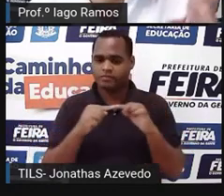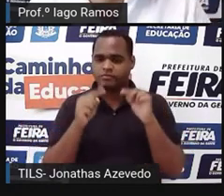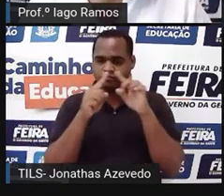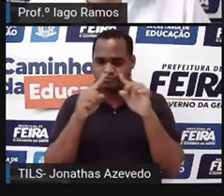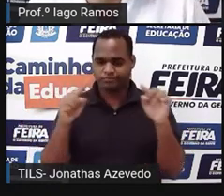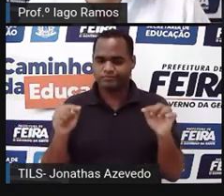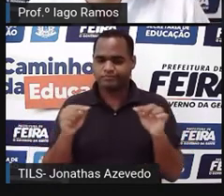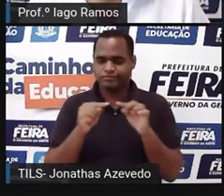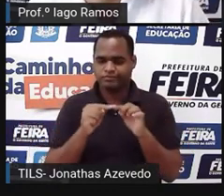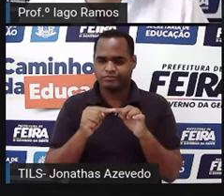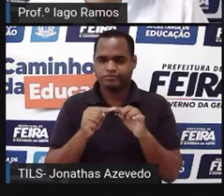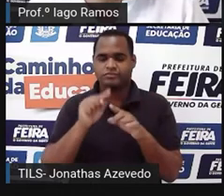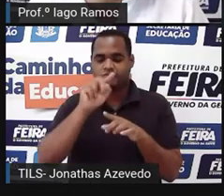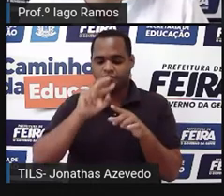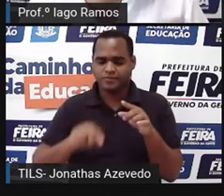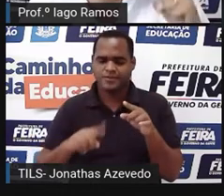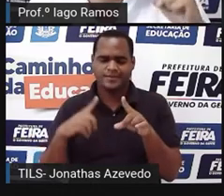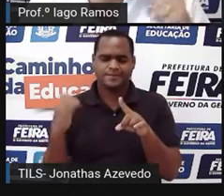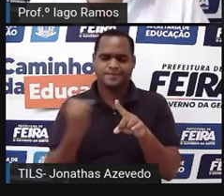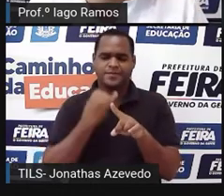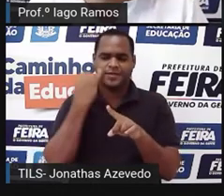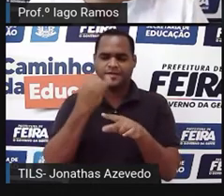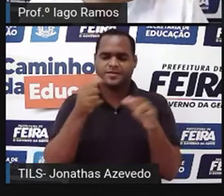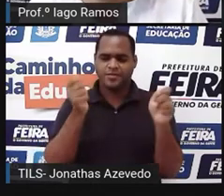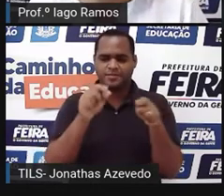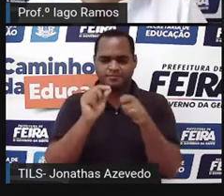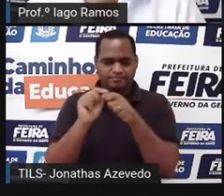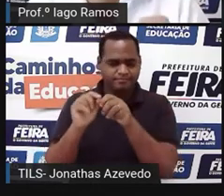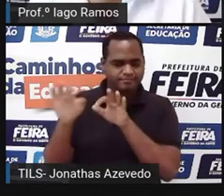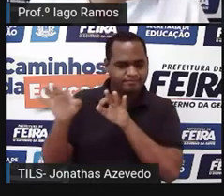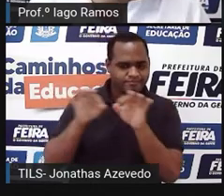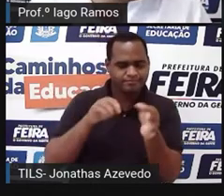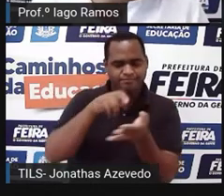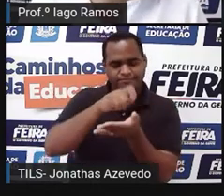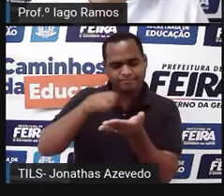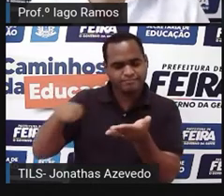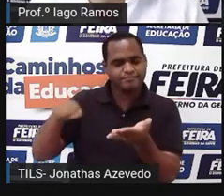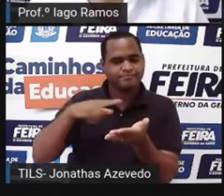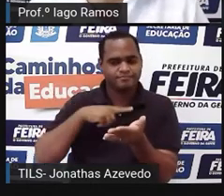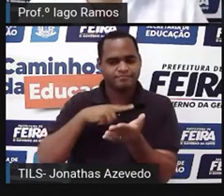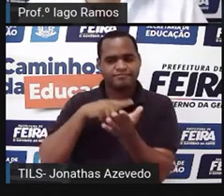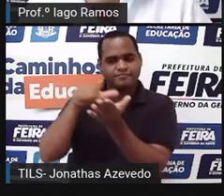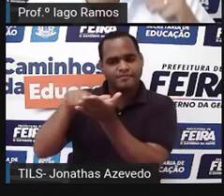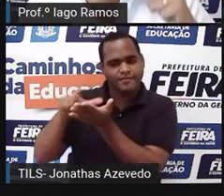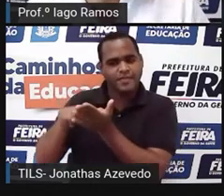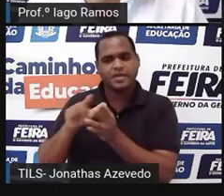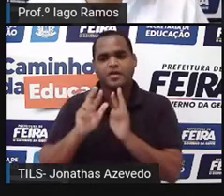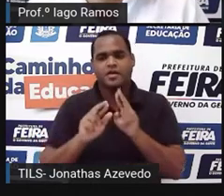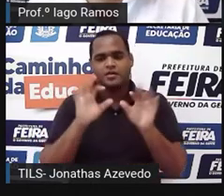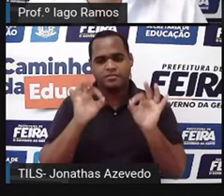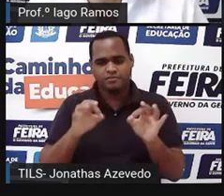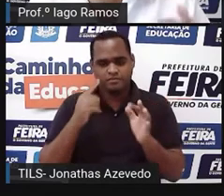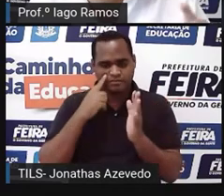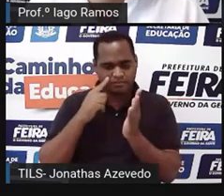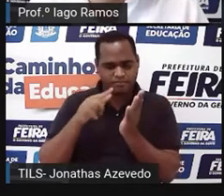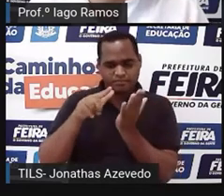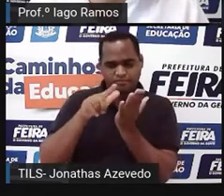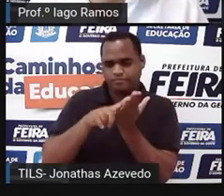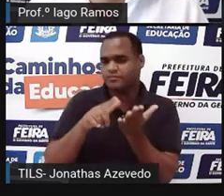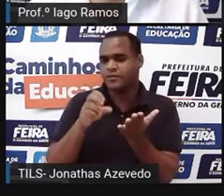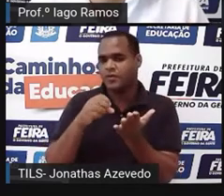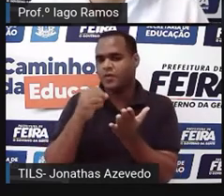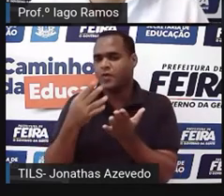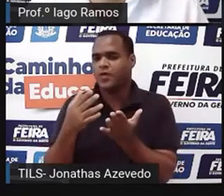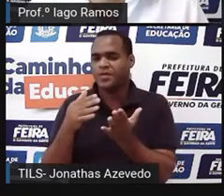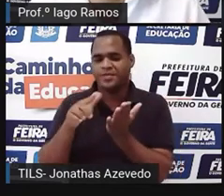Então, aquele material é importante porque para fazer anotação, para fazer rascunho, né? Caderno ou uma